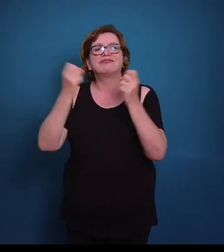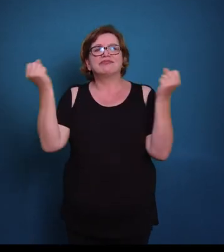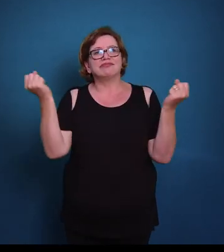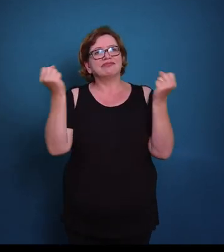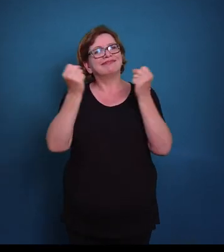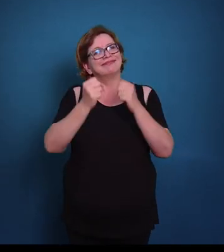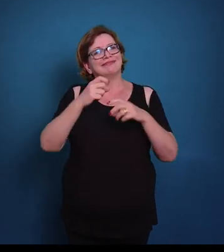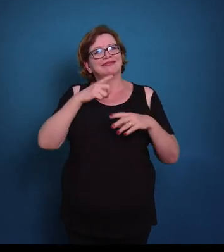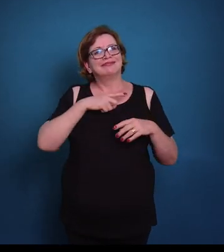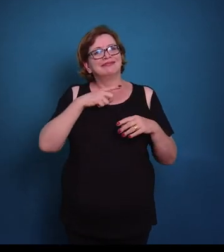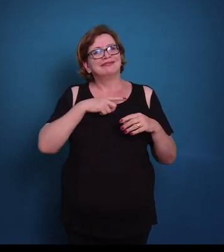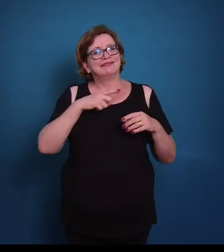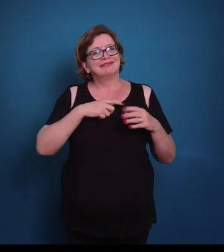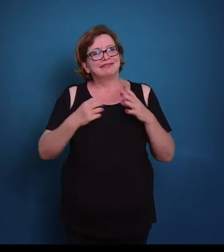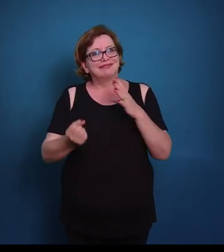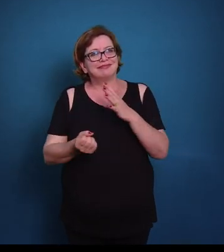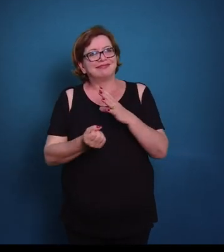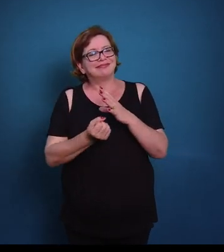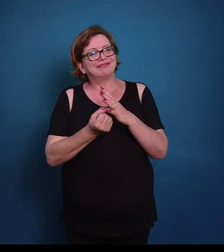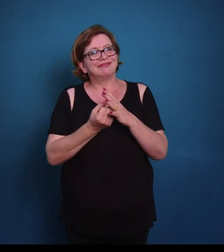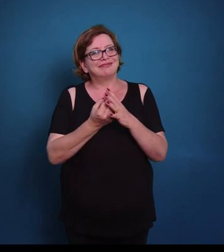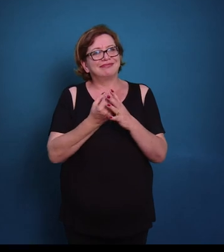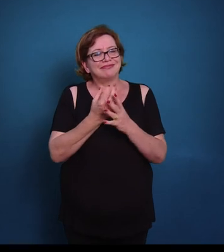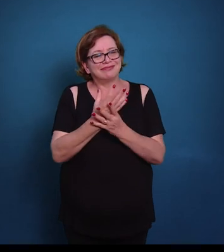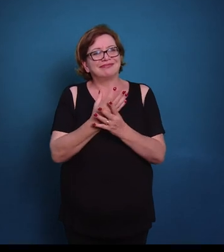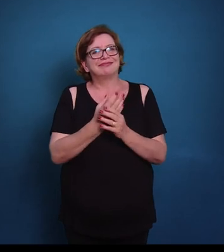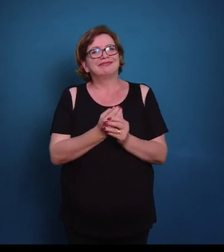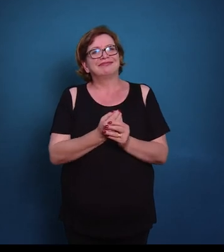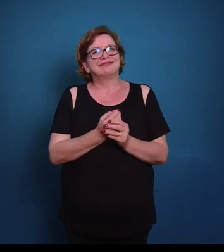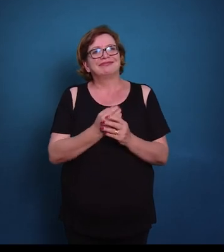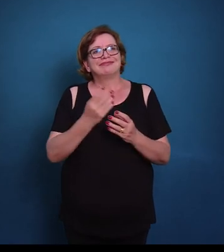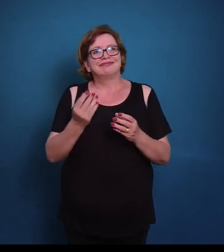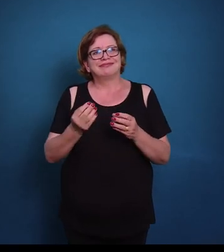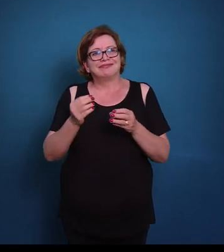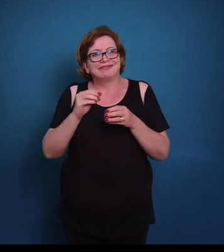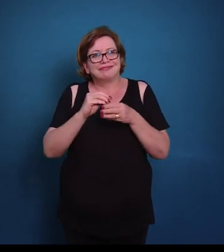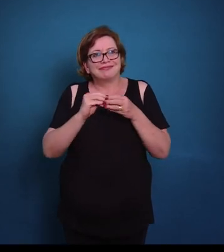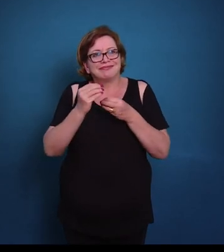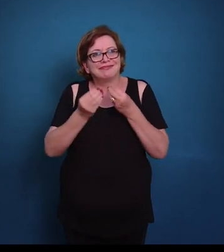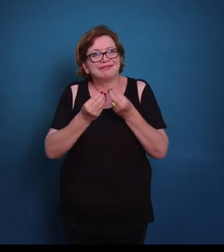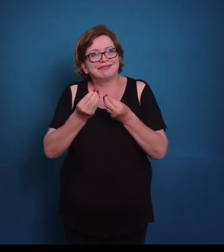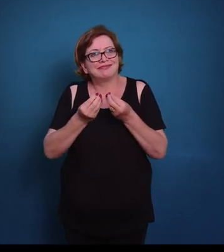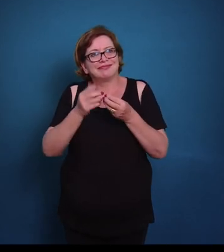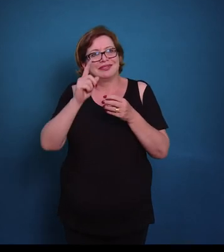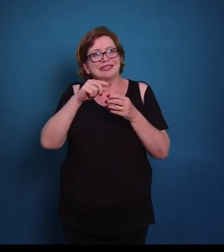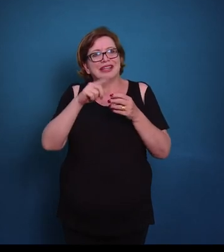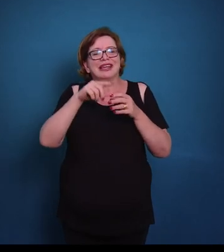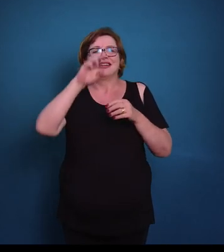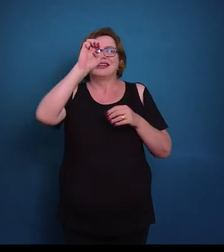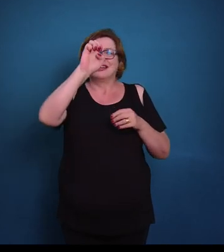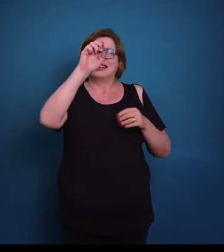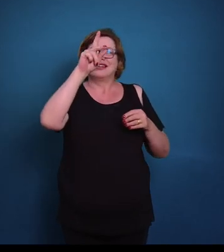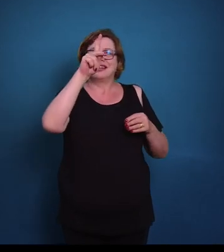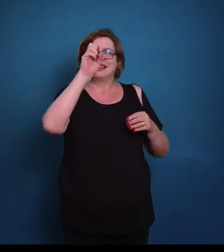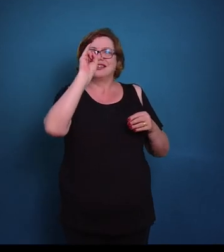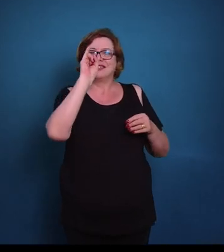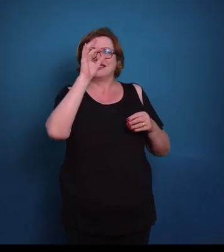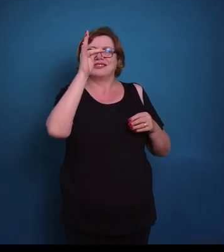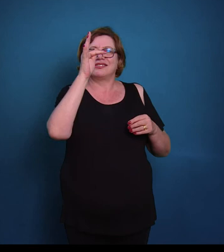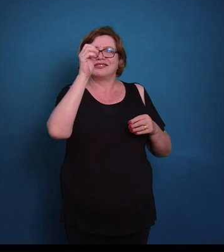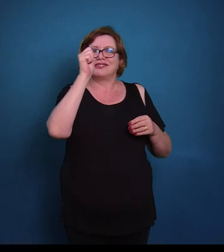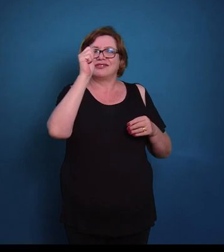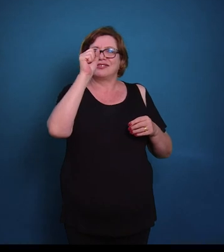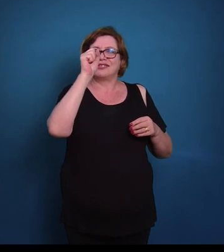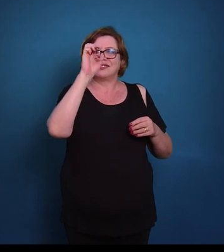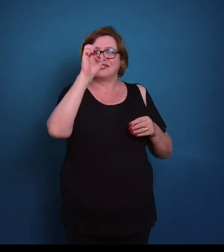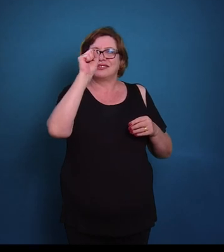o surgimento também desse centro secundário de ossificação, que vai ser nas epífises. Com o